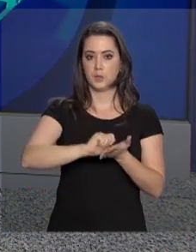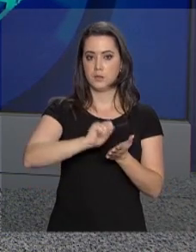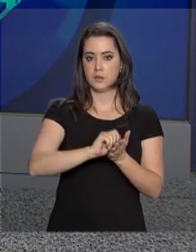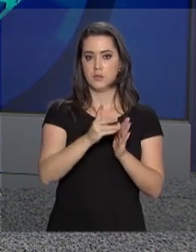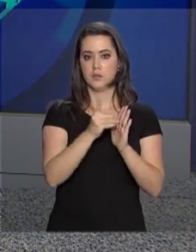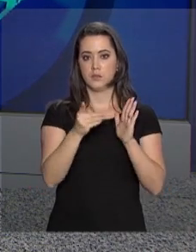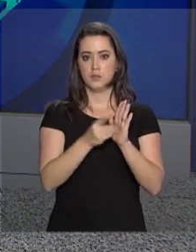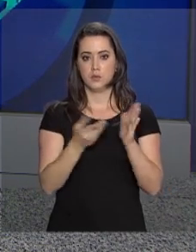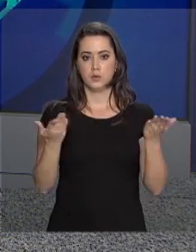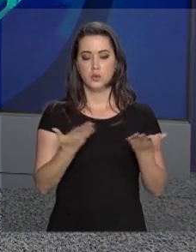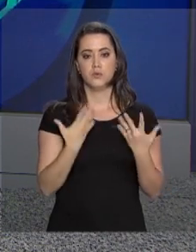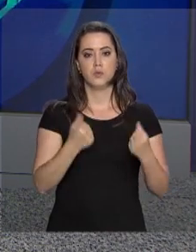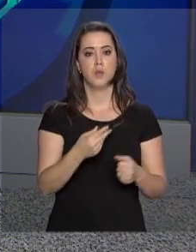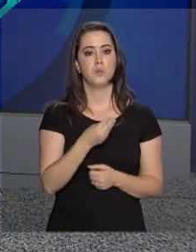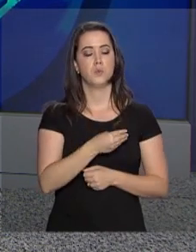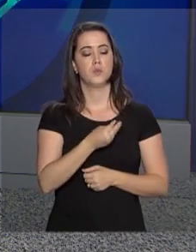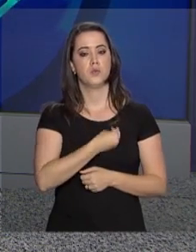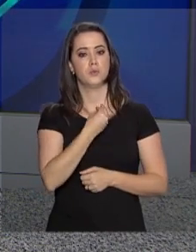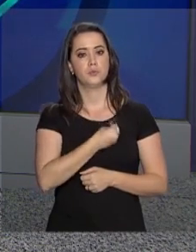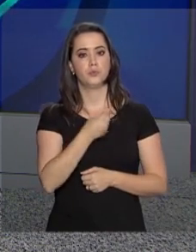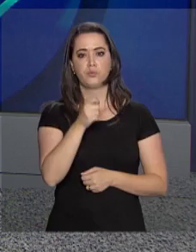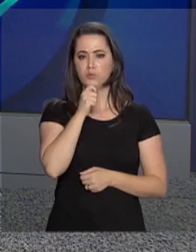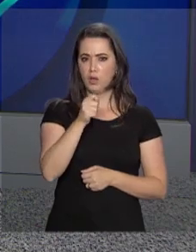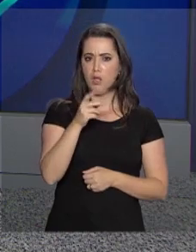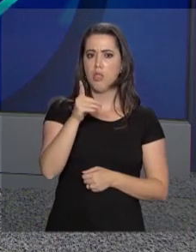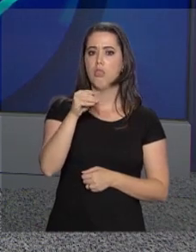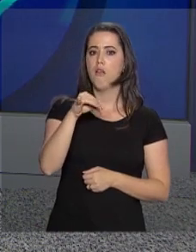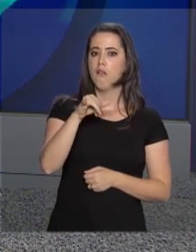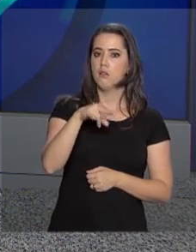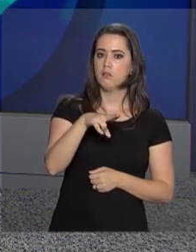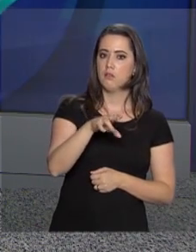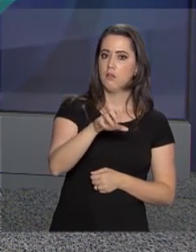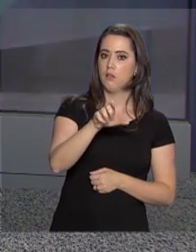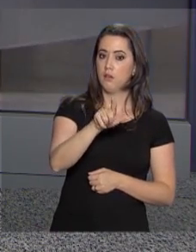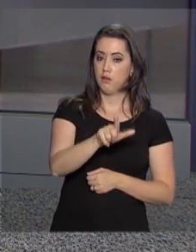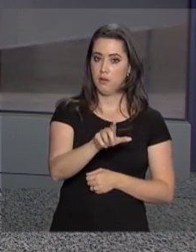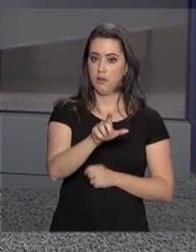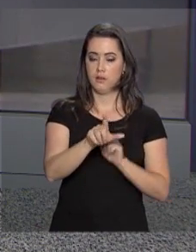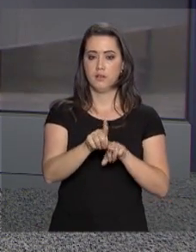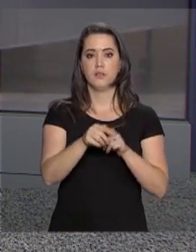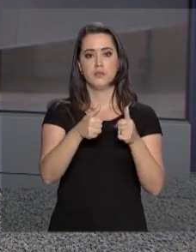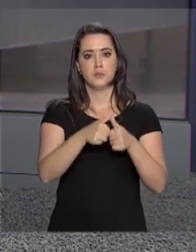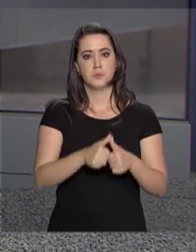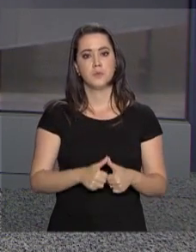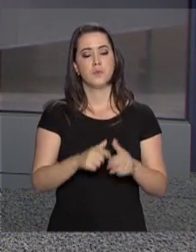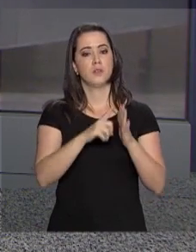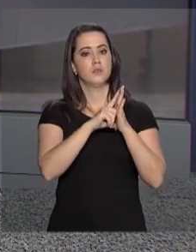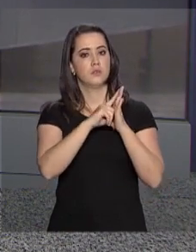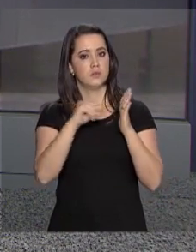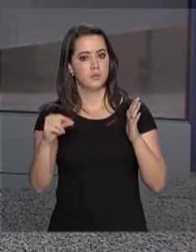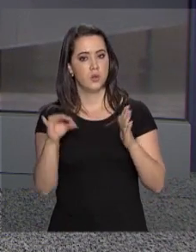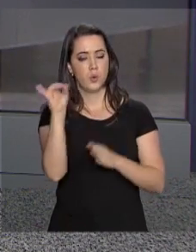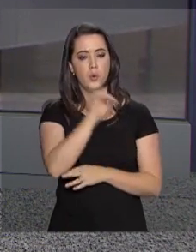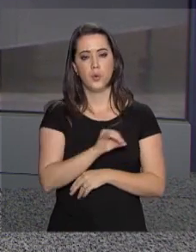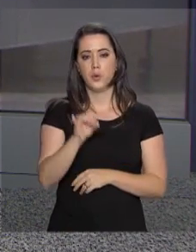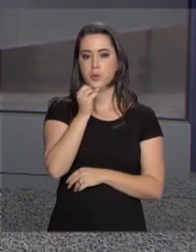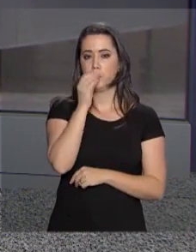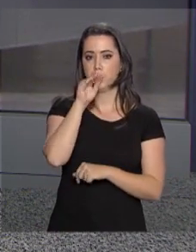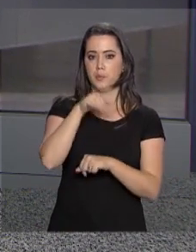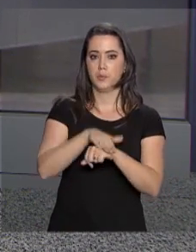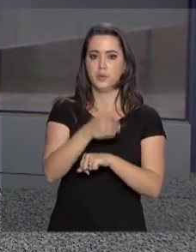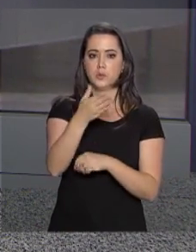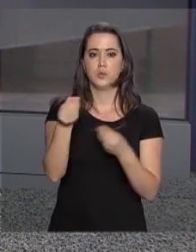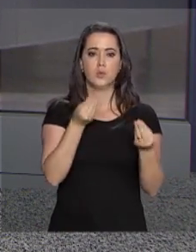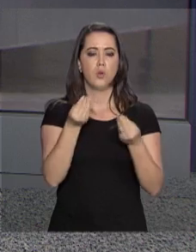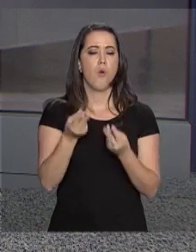agora, ao vivo, conversar com a repórter Daniele Popov, que está no Palácio do Planalto e tem mais informações para a gente. Daniele, boa noite. Qual o